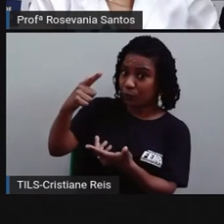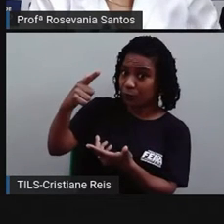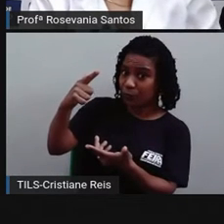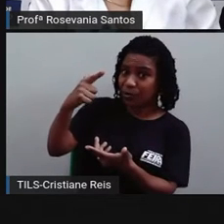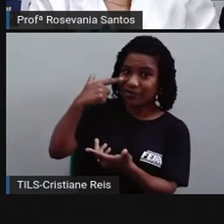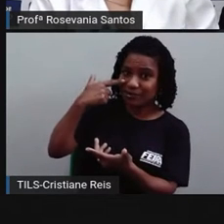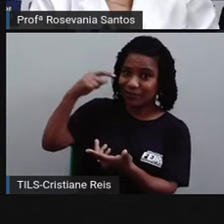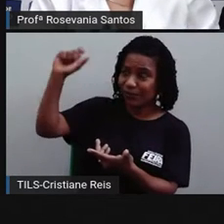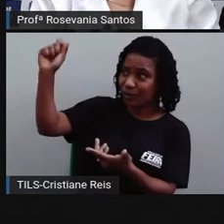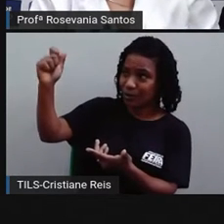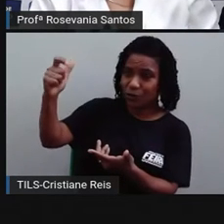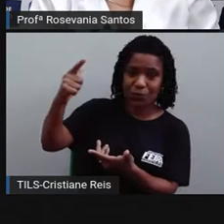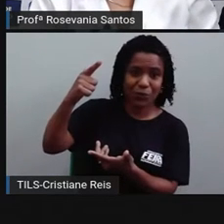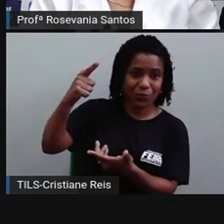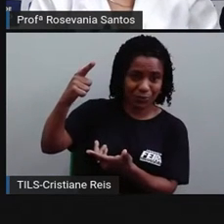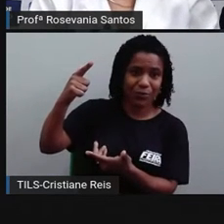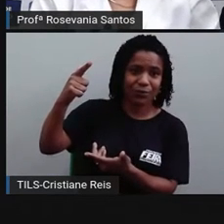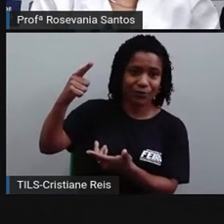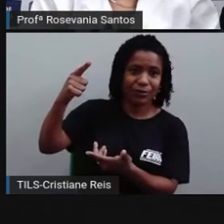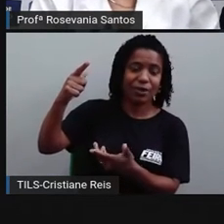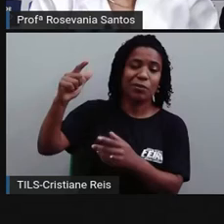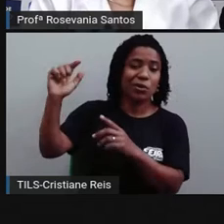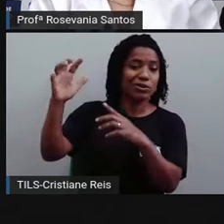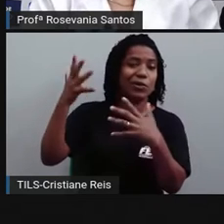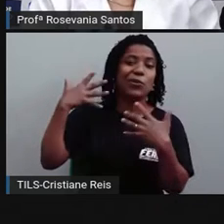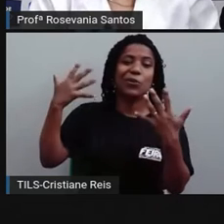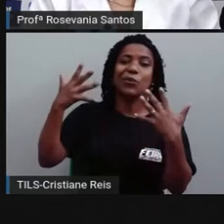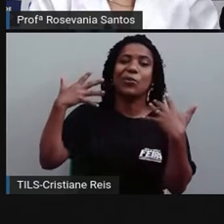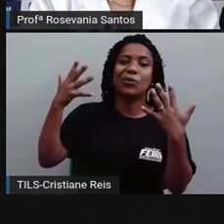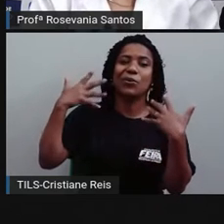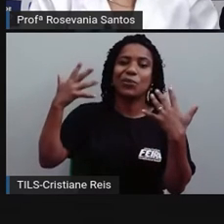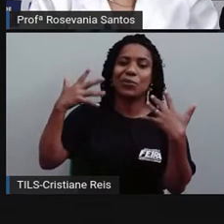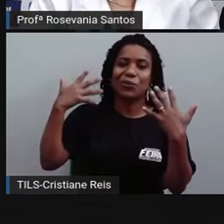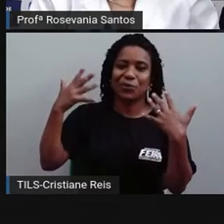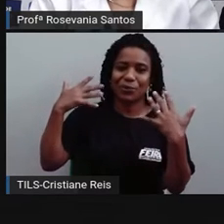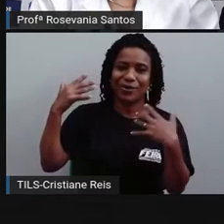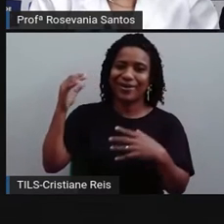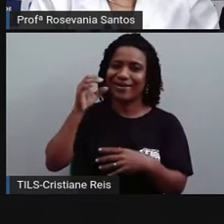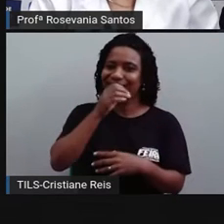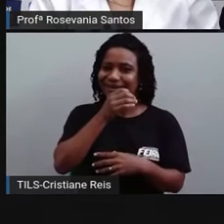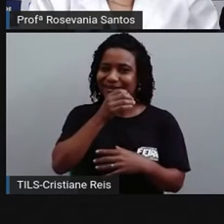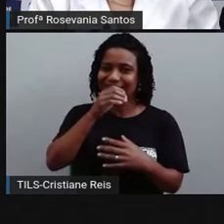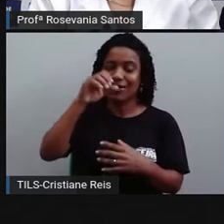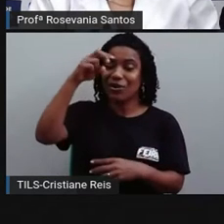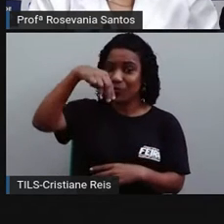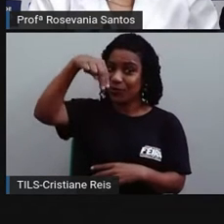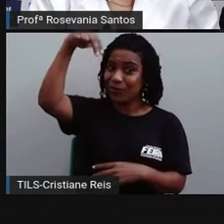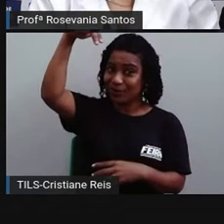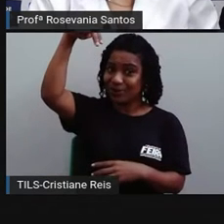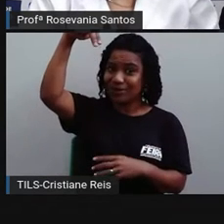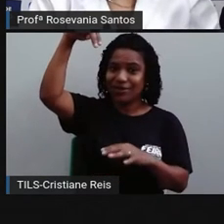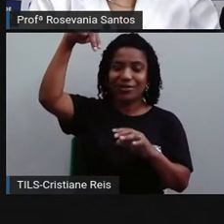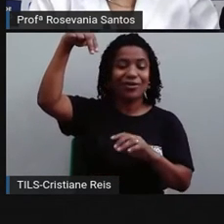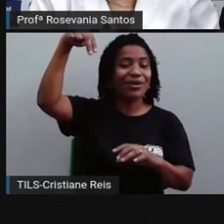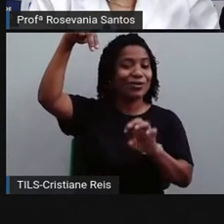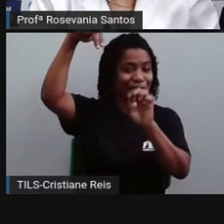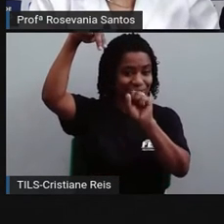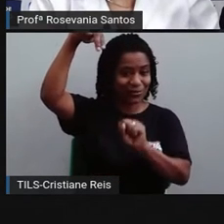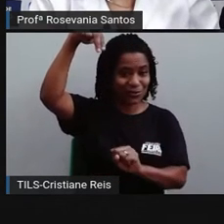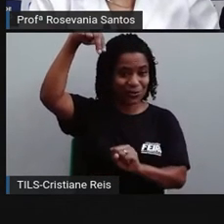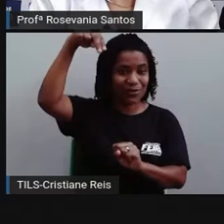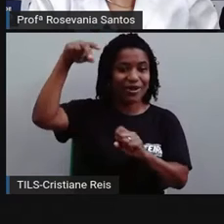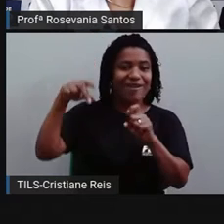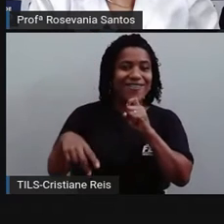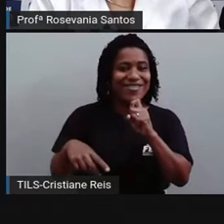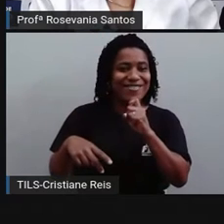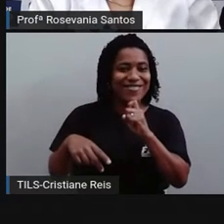aqui a gente está no período de verão, no hemisfério norte, e um período de inverno no hemisfério sul. Só olhando a gente já percebe isso